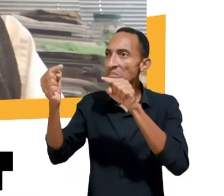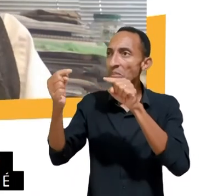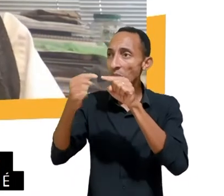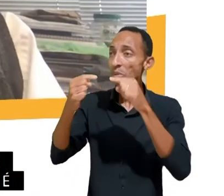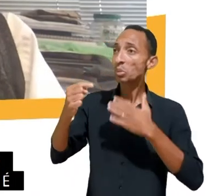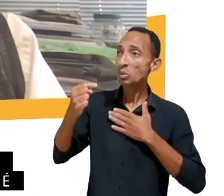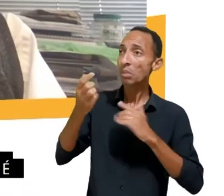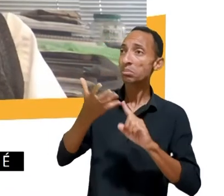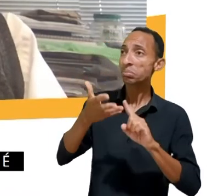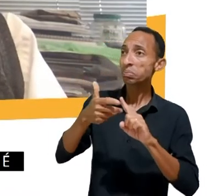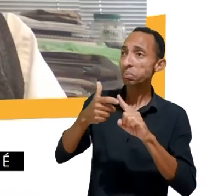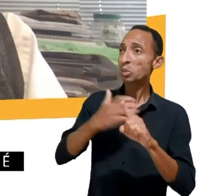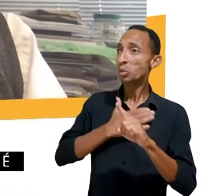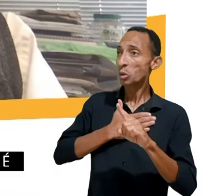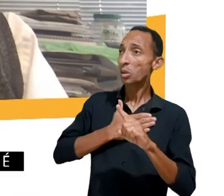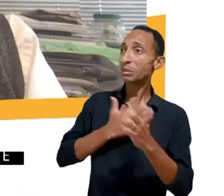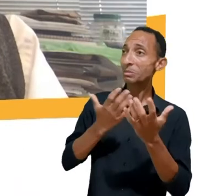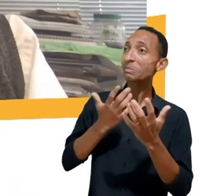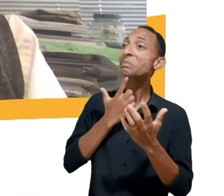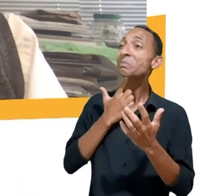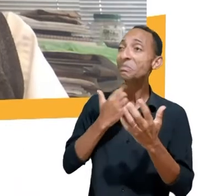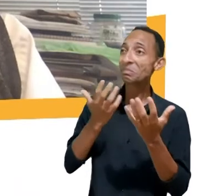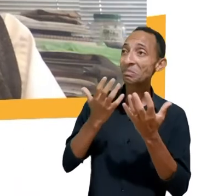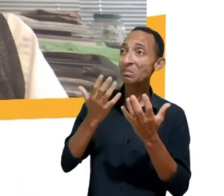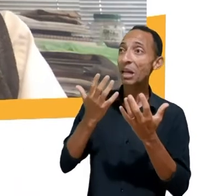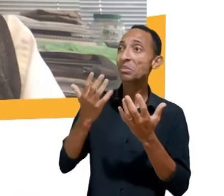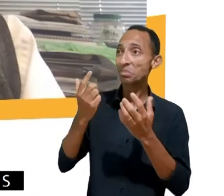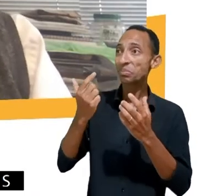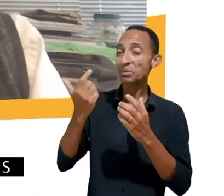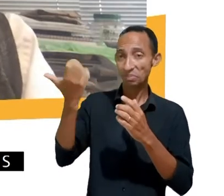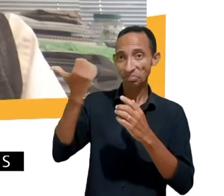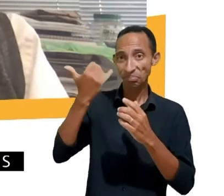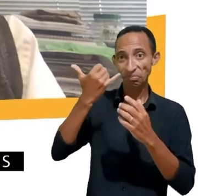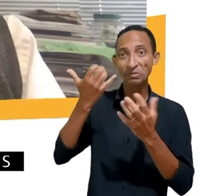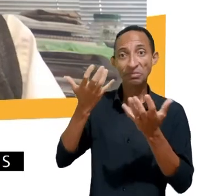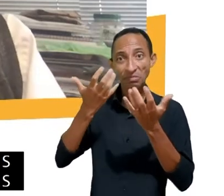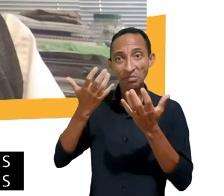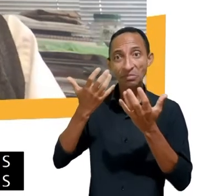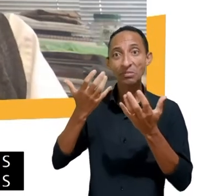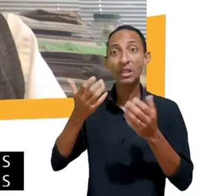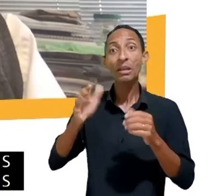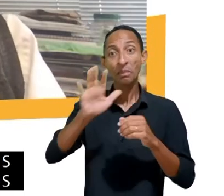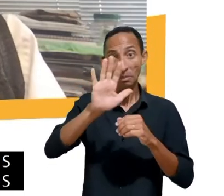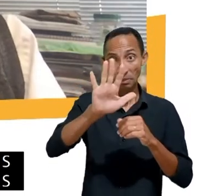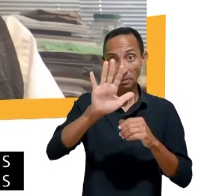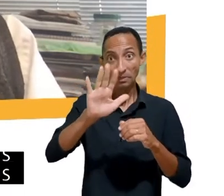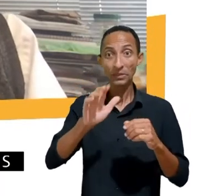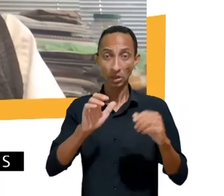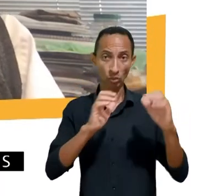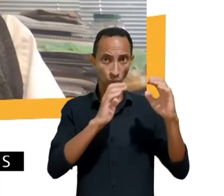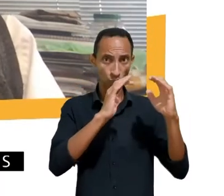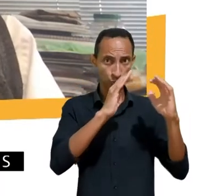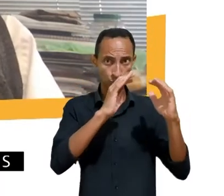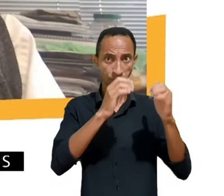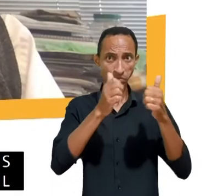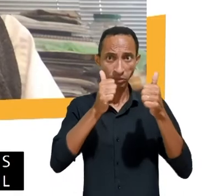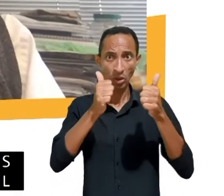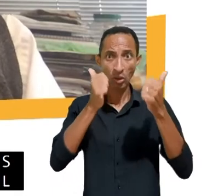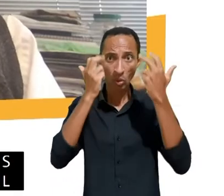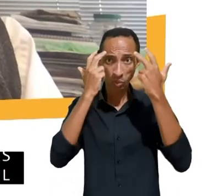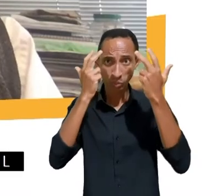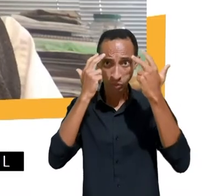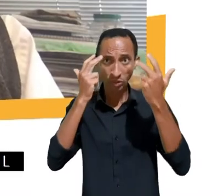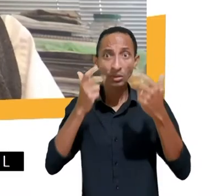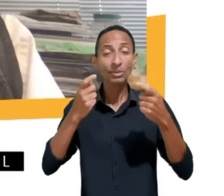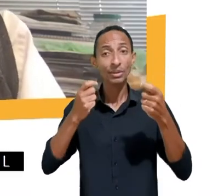interesses, mas para manter uma sanidade mental e uma amplitude intelectual razoável, nós devemos batalhar contra isso, senão seremos cada vez